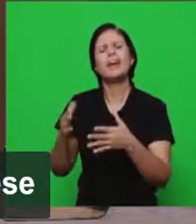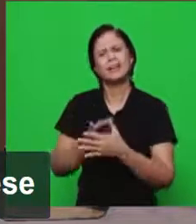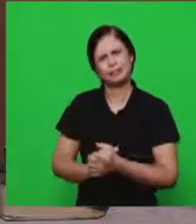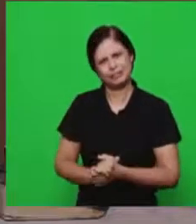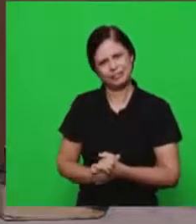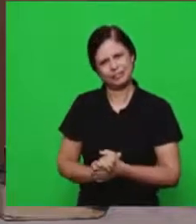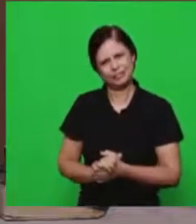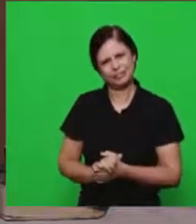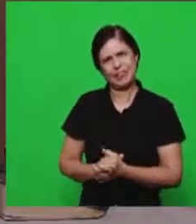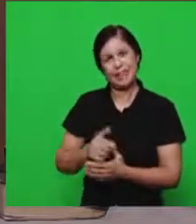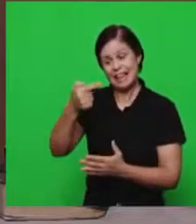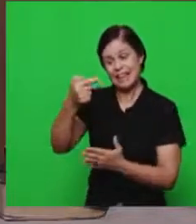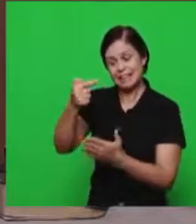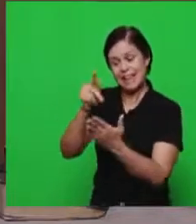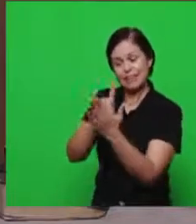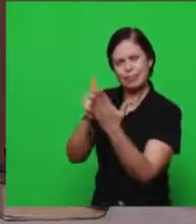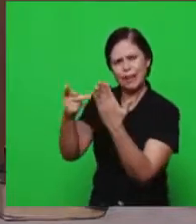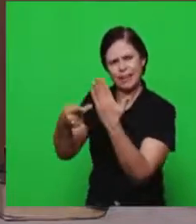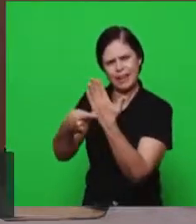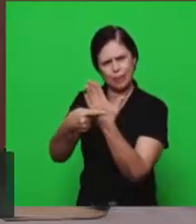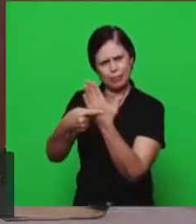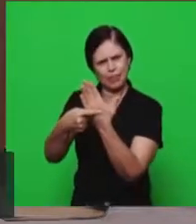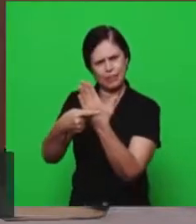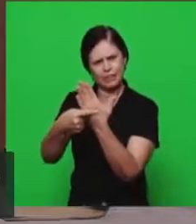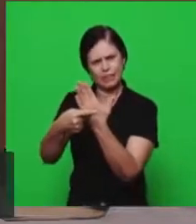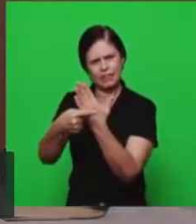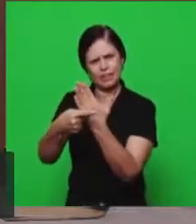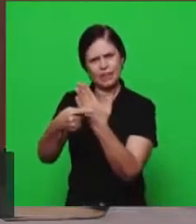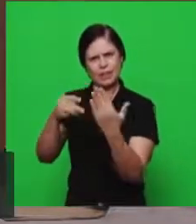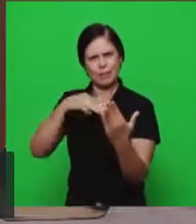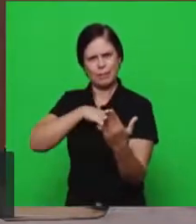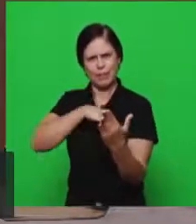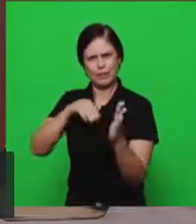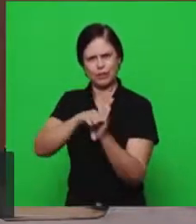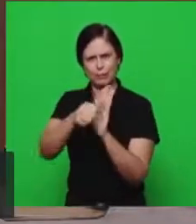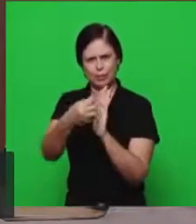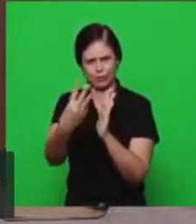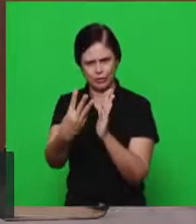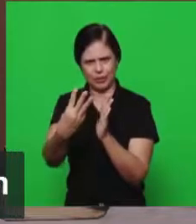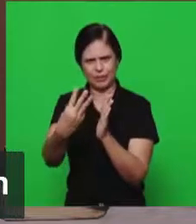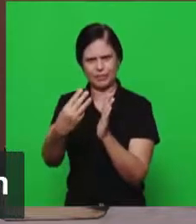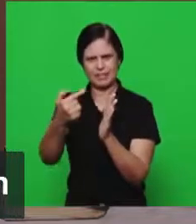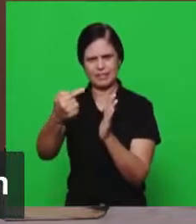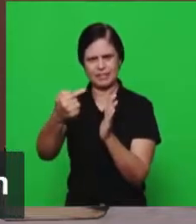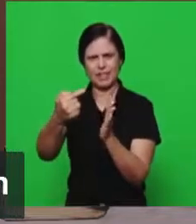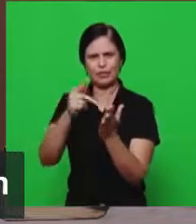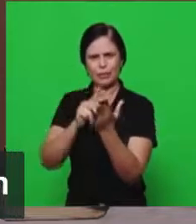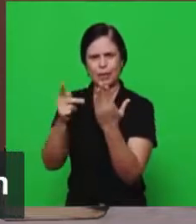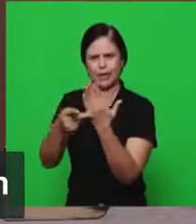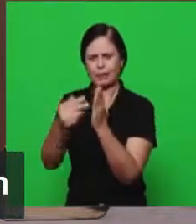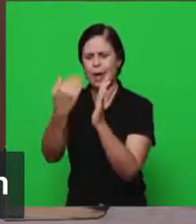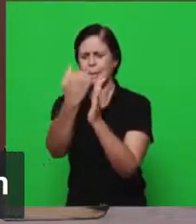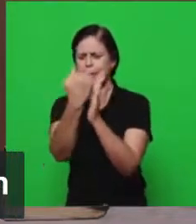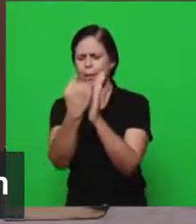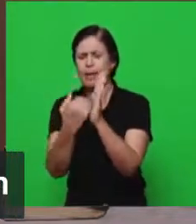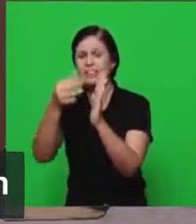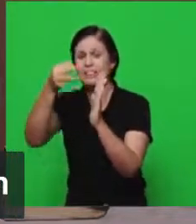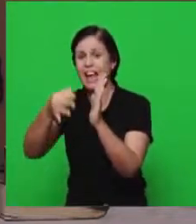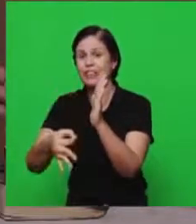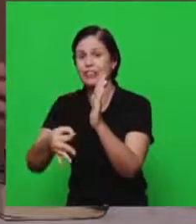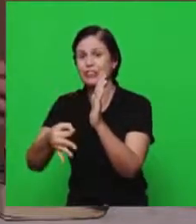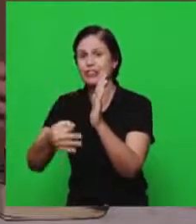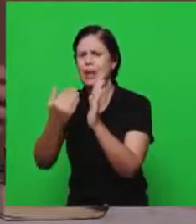de essas sete parábolas estarem sendo contadas no capítulo 13 de mateus em sequência os irmãos que ouviram a